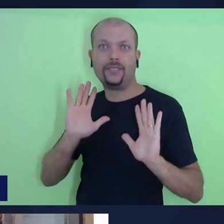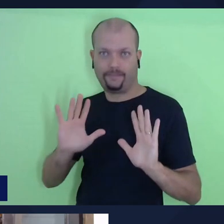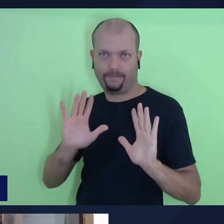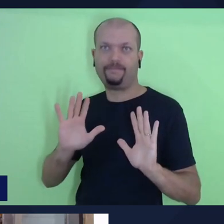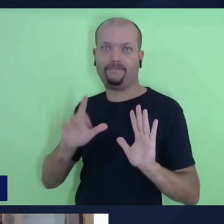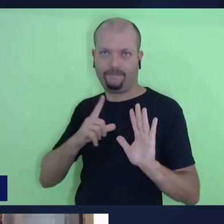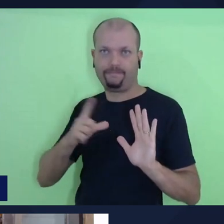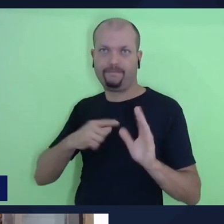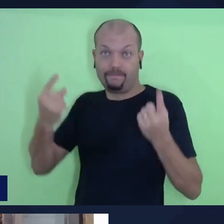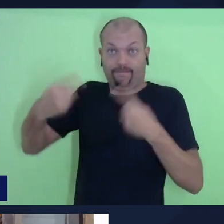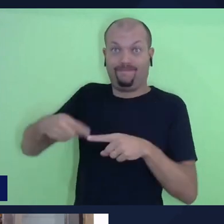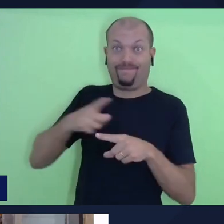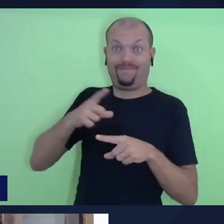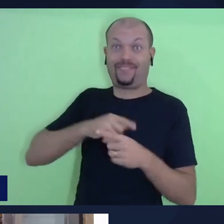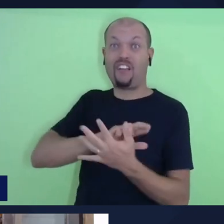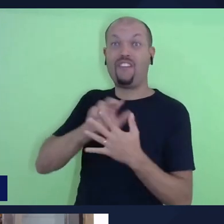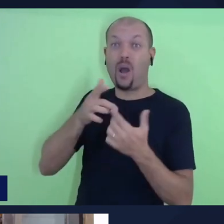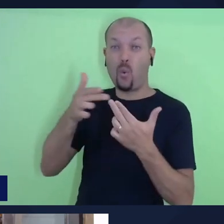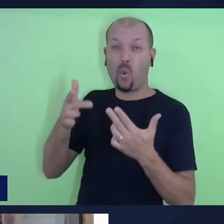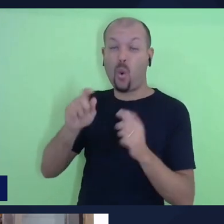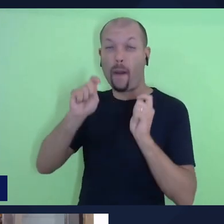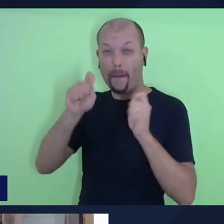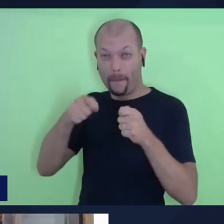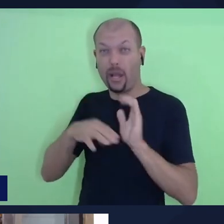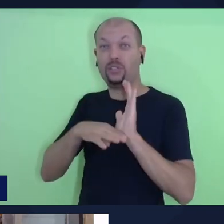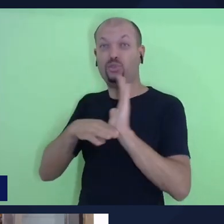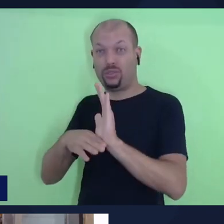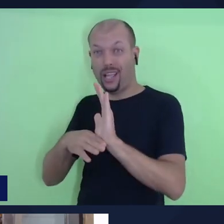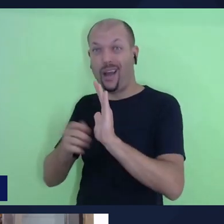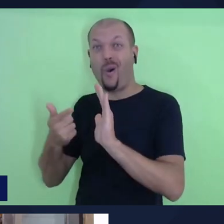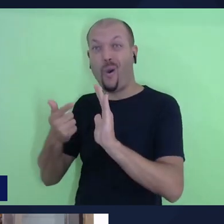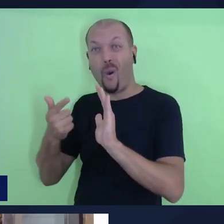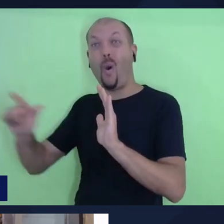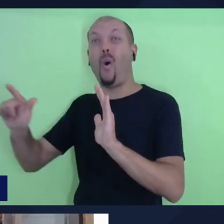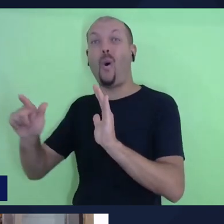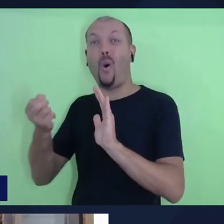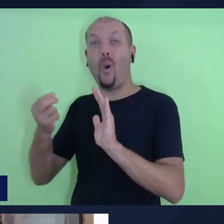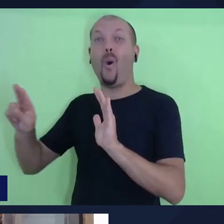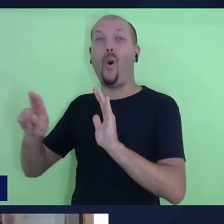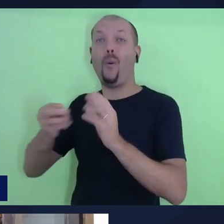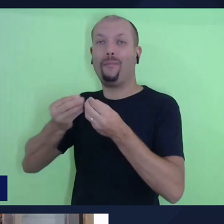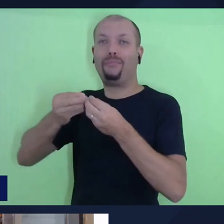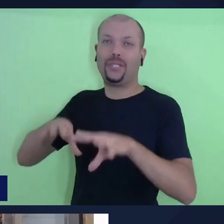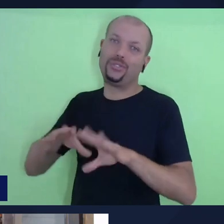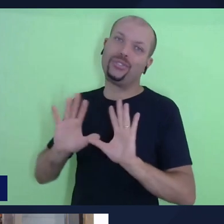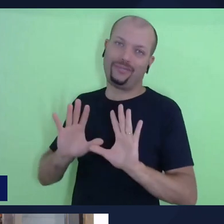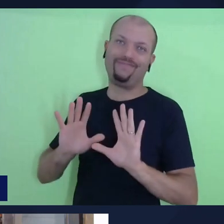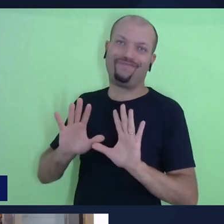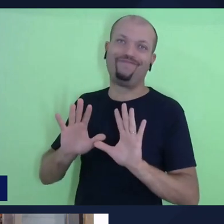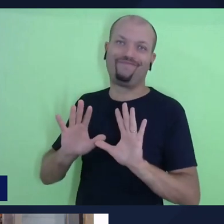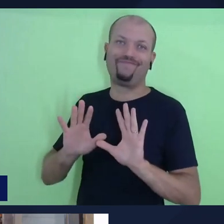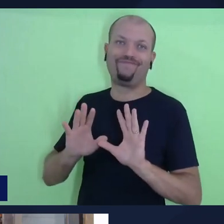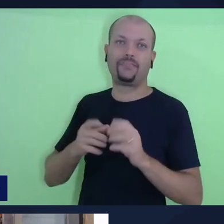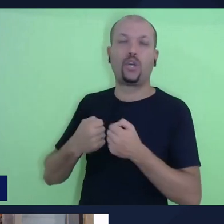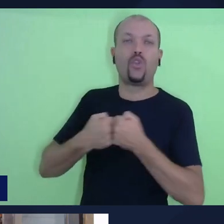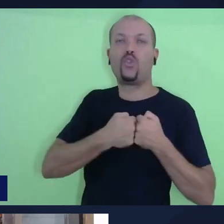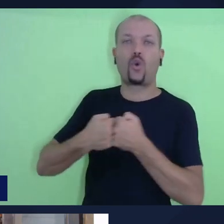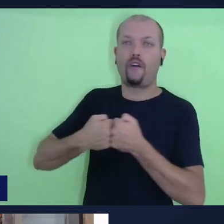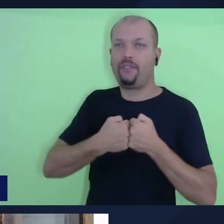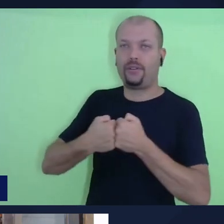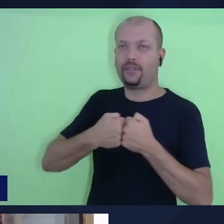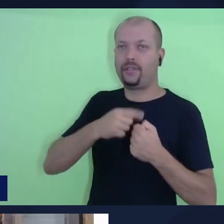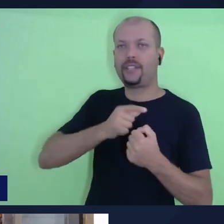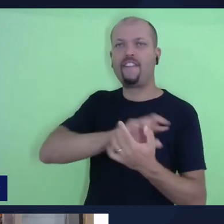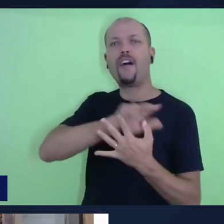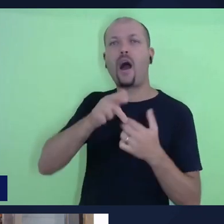Existem muitos elementos que fazem parte do nosso jogo, do conflito do bem e do mal.